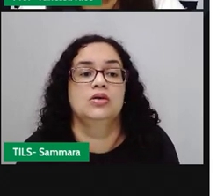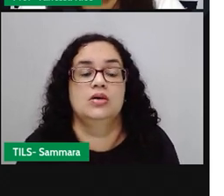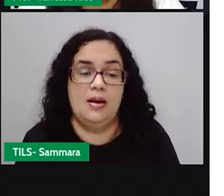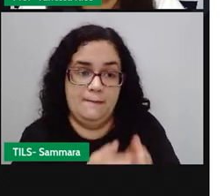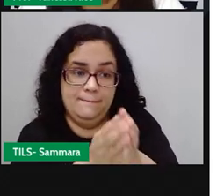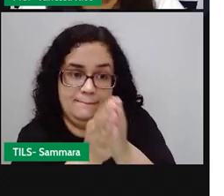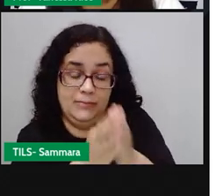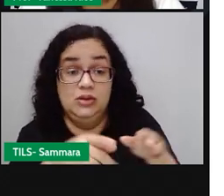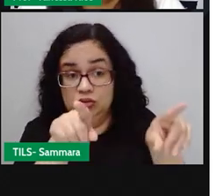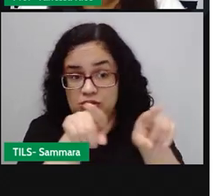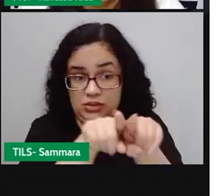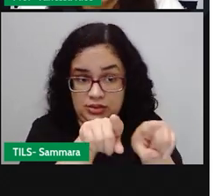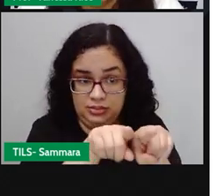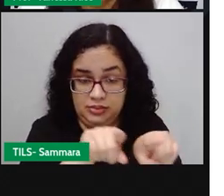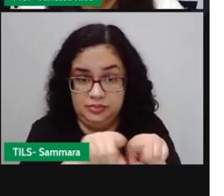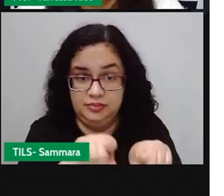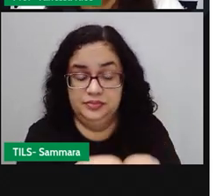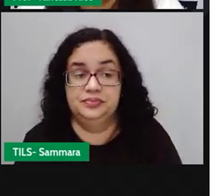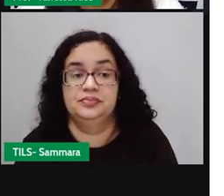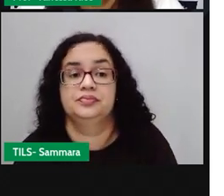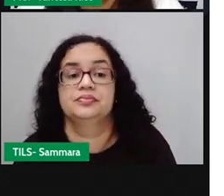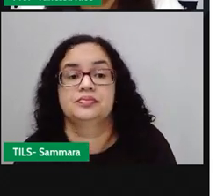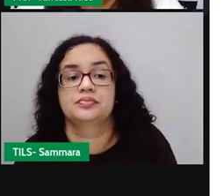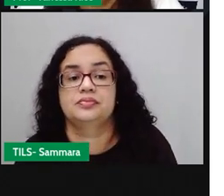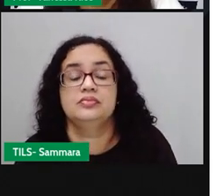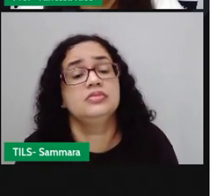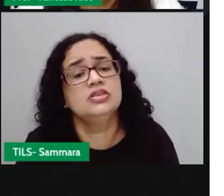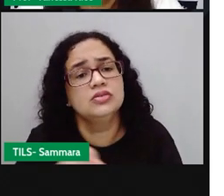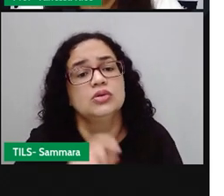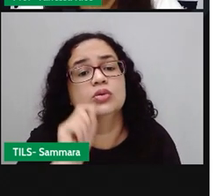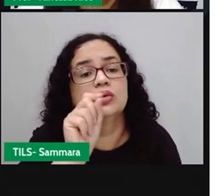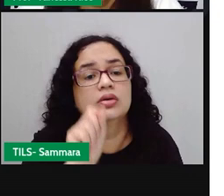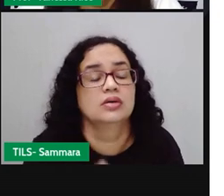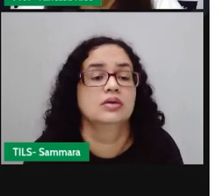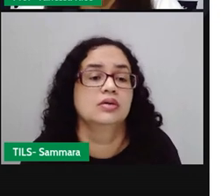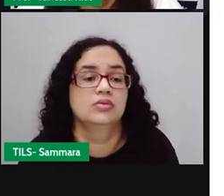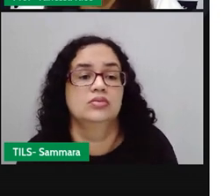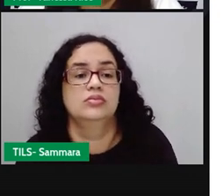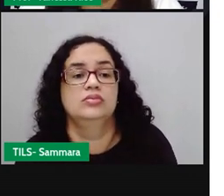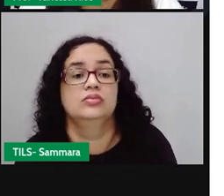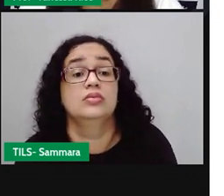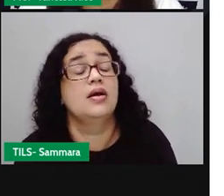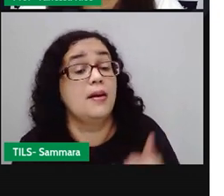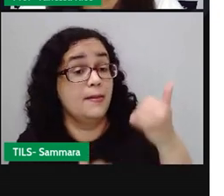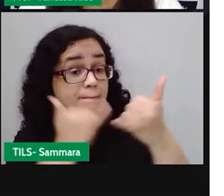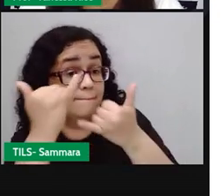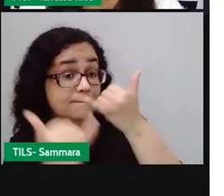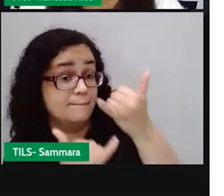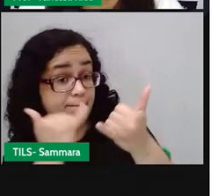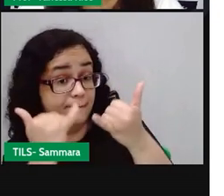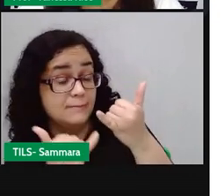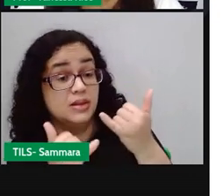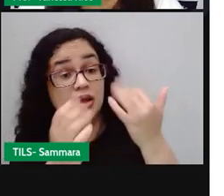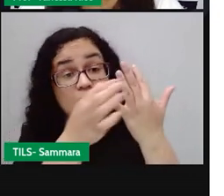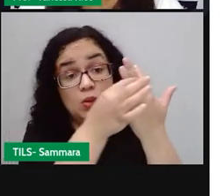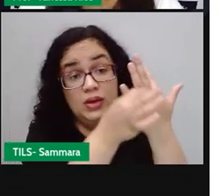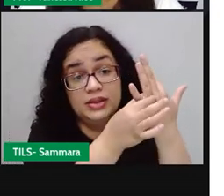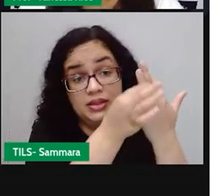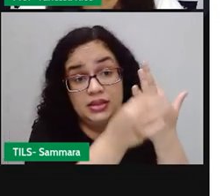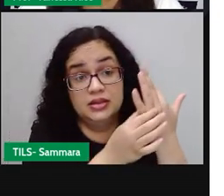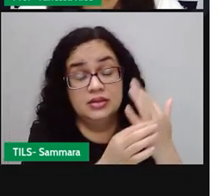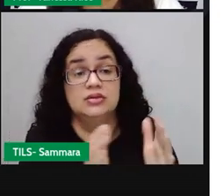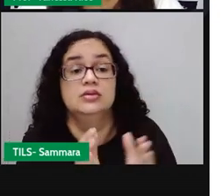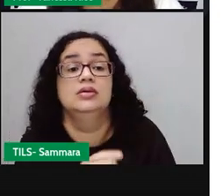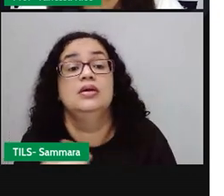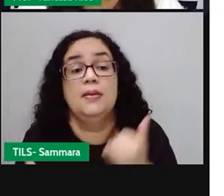mãozinha aí também. Fazendo o quê? Olha só, essa brincadeira aí, ó. É do tempo